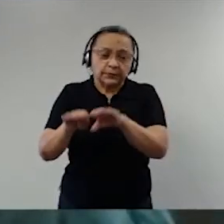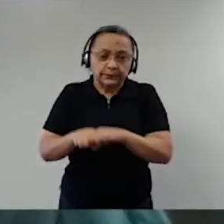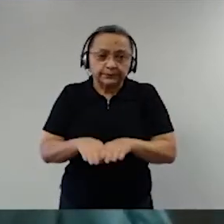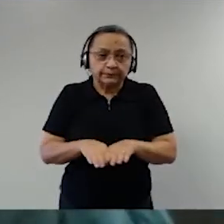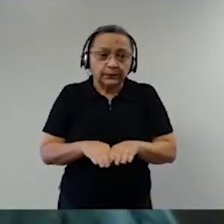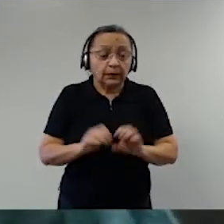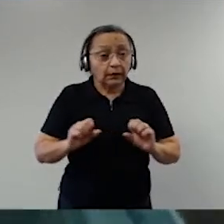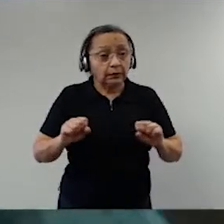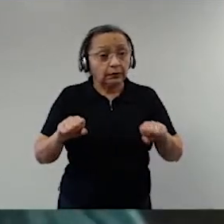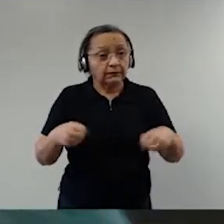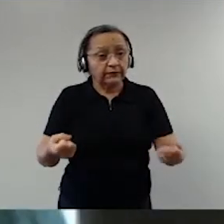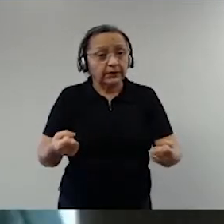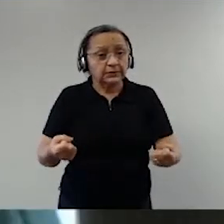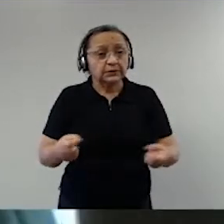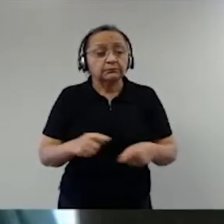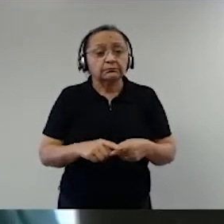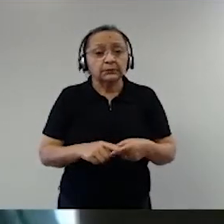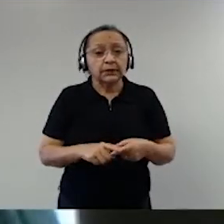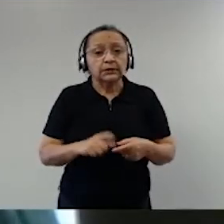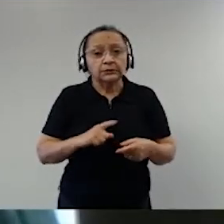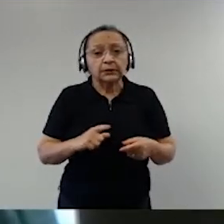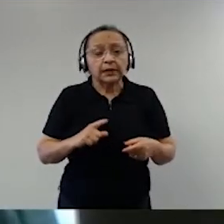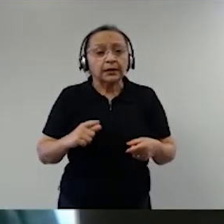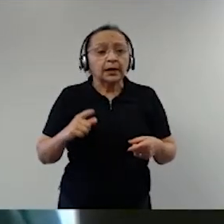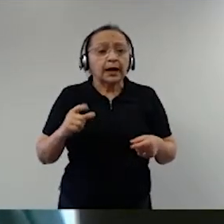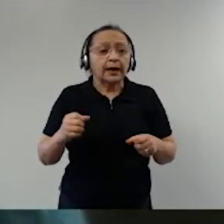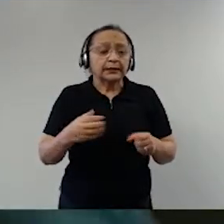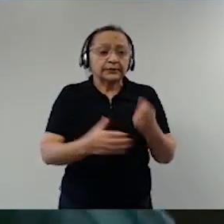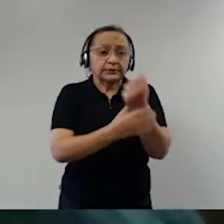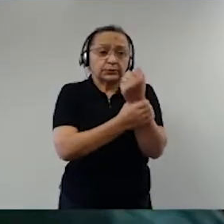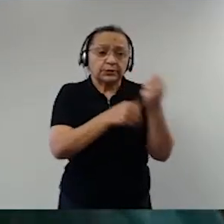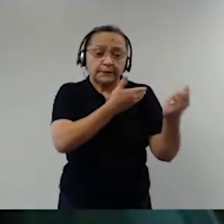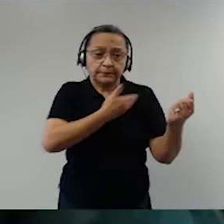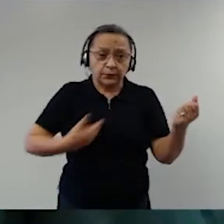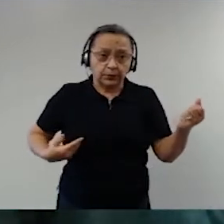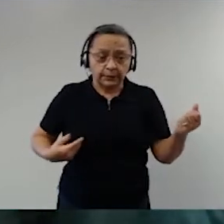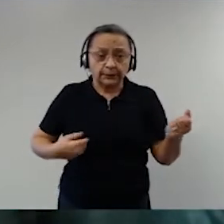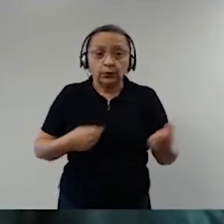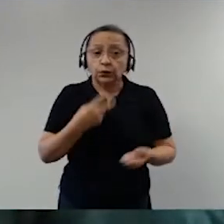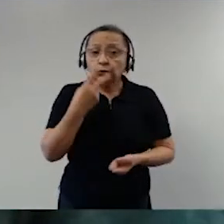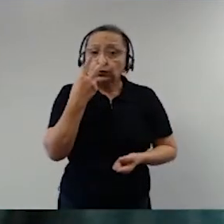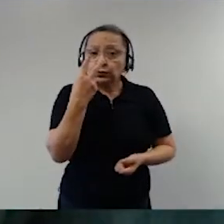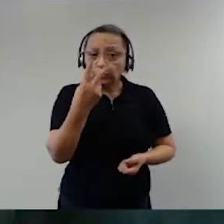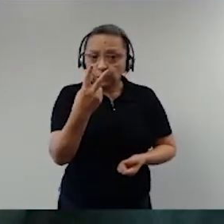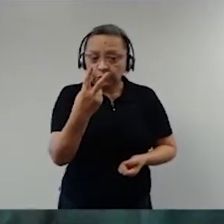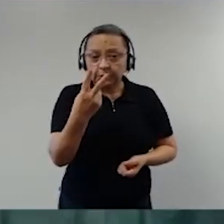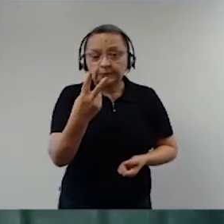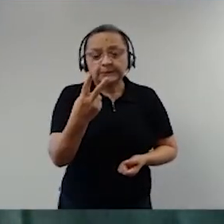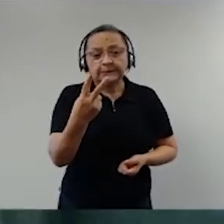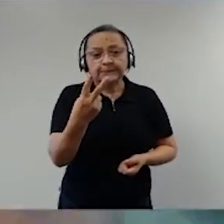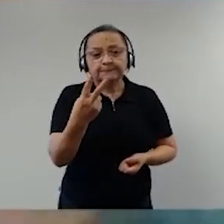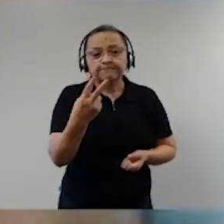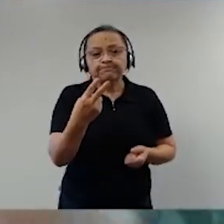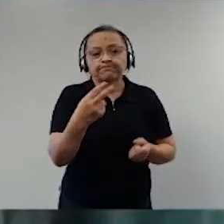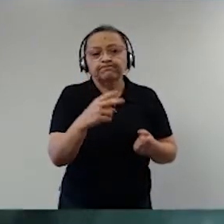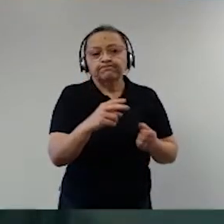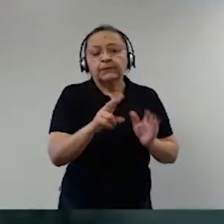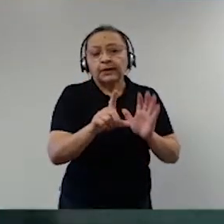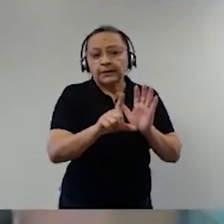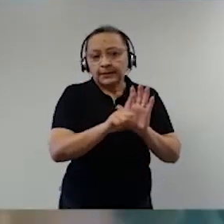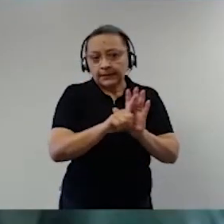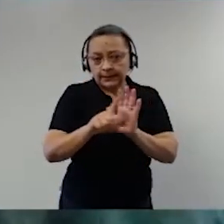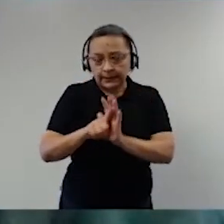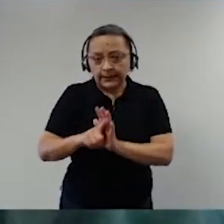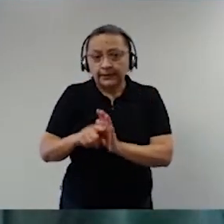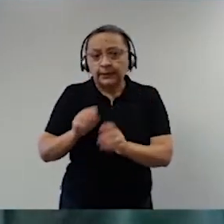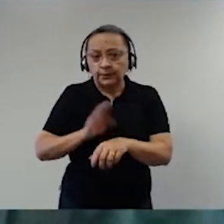o Estado de sítio, as Forças Armadas e a Segurança Pública. Dois instrumentos para uma crise evidente, por isso